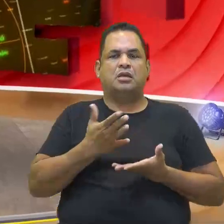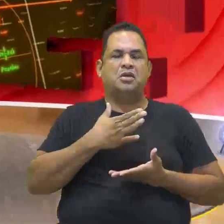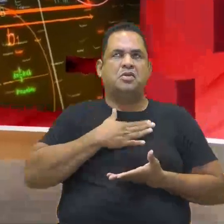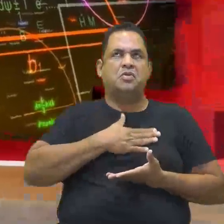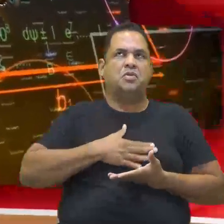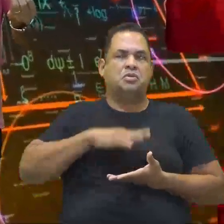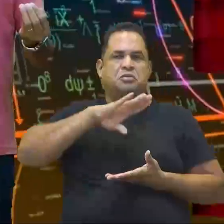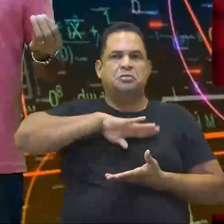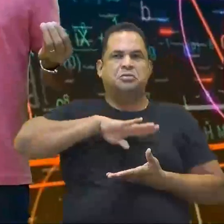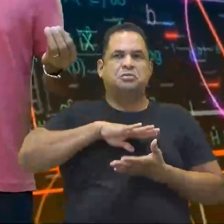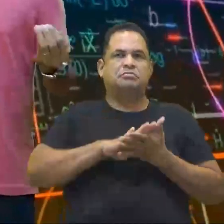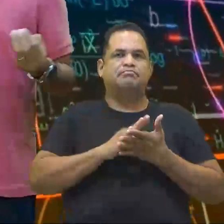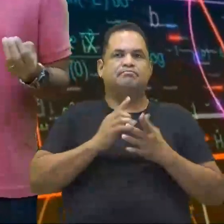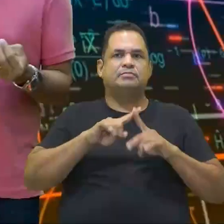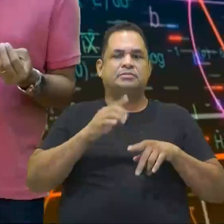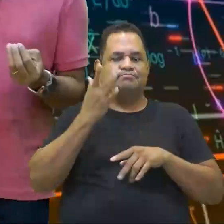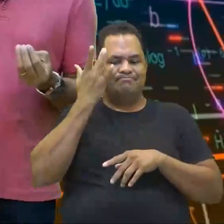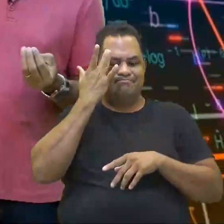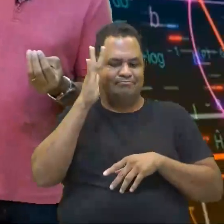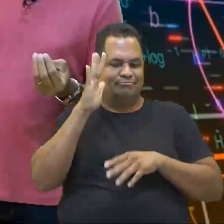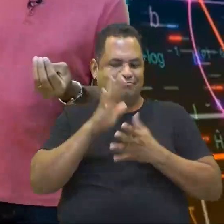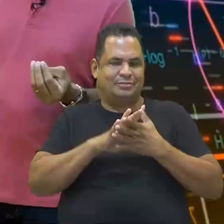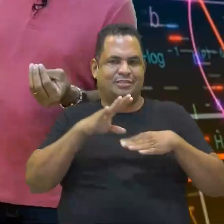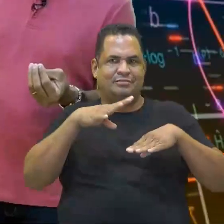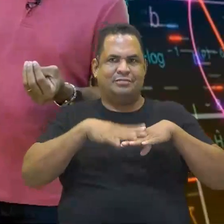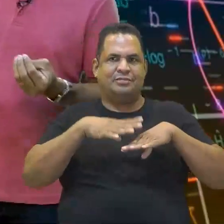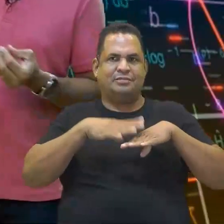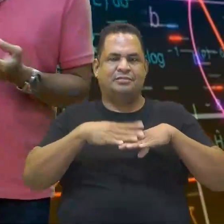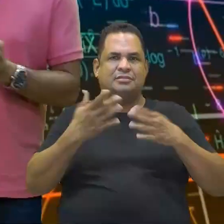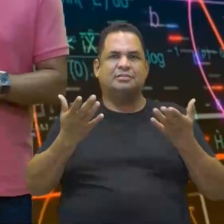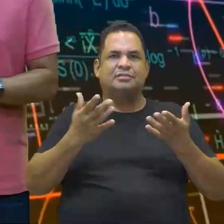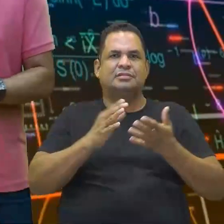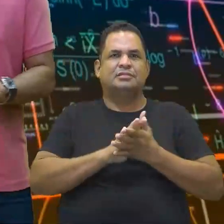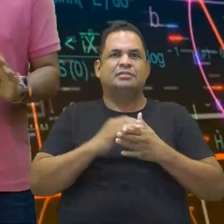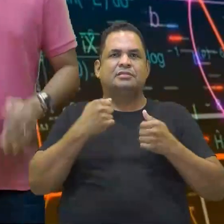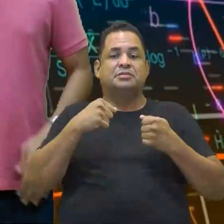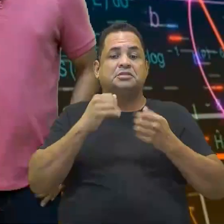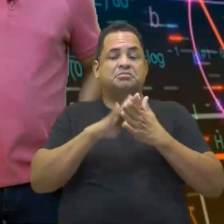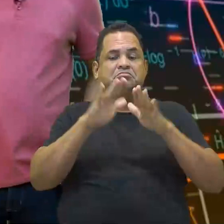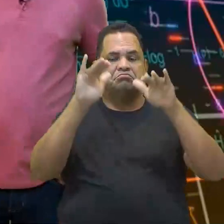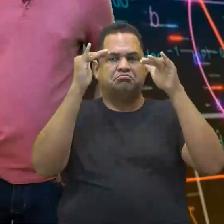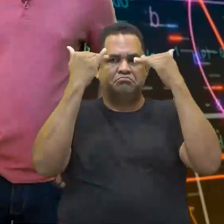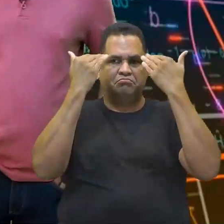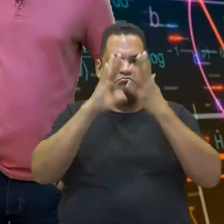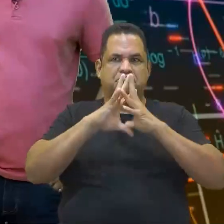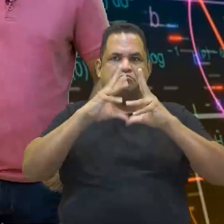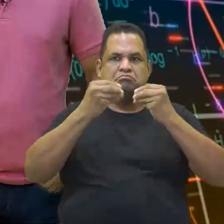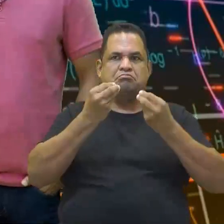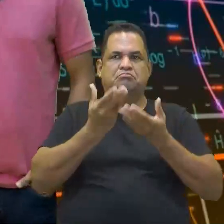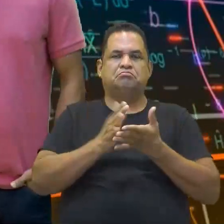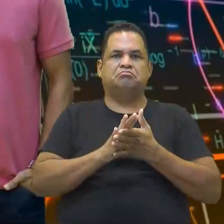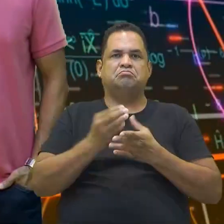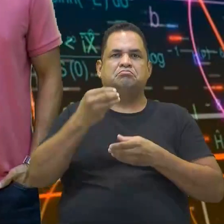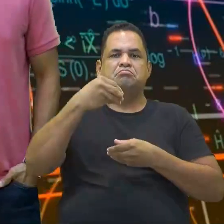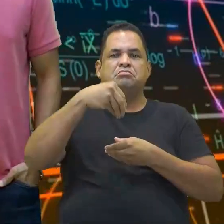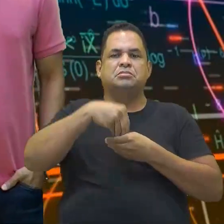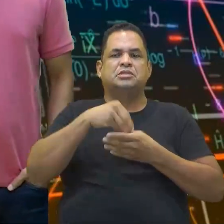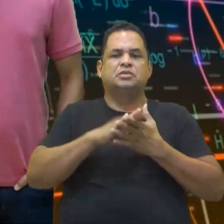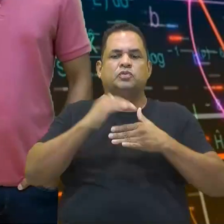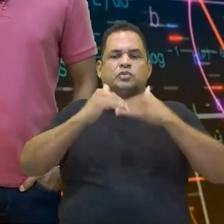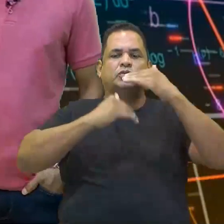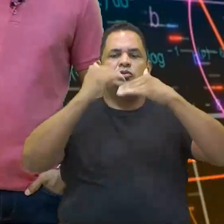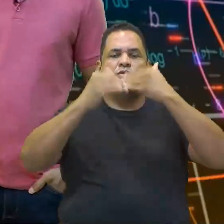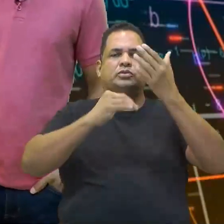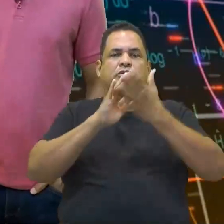e não sei matemática. Então, fica bem furado, né? Pois é. E aí você tem que ficar ligado, né? Porque tudo faz parte do desenvolvimento do raciocínio